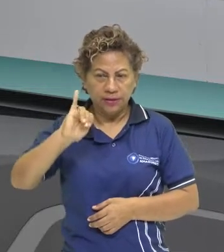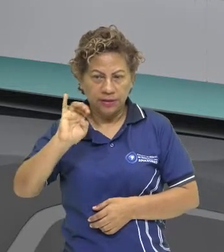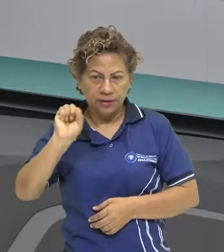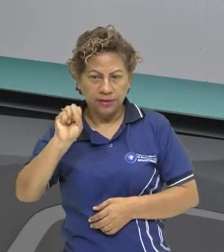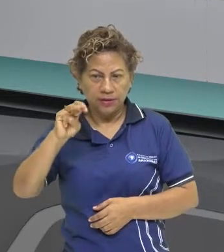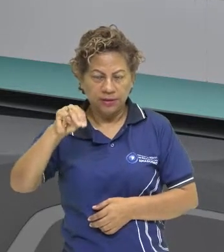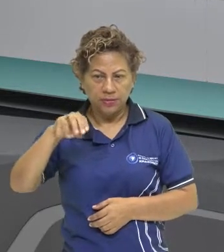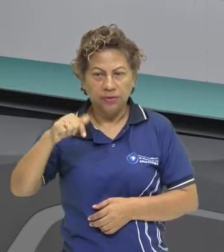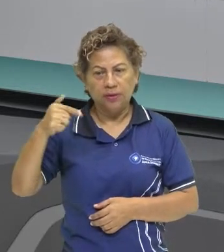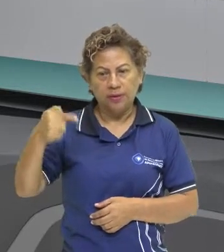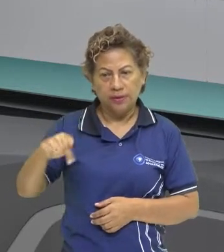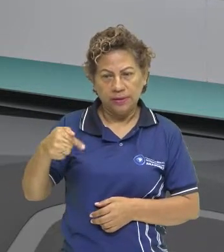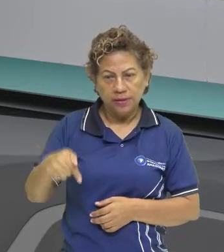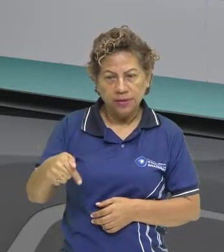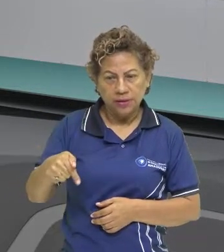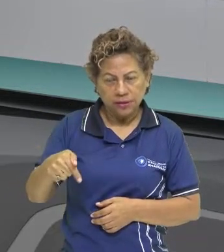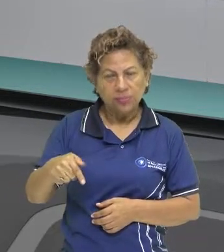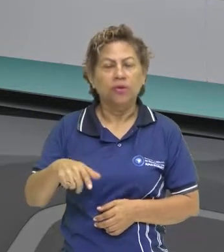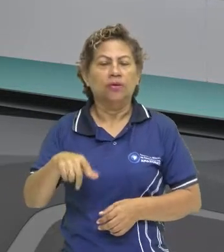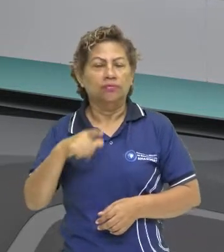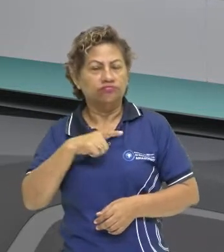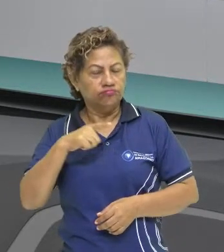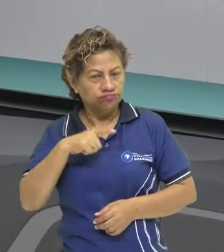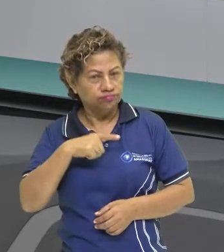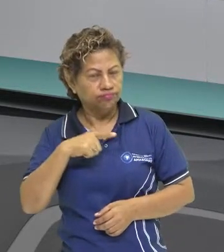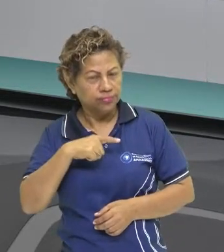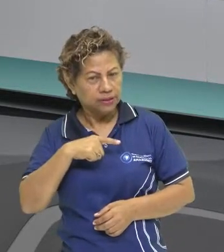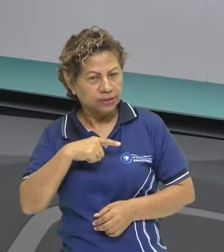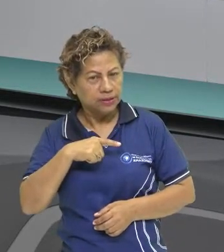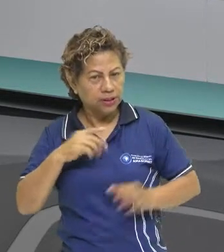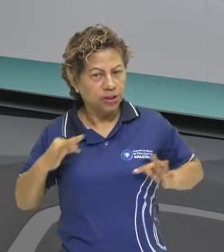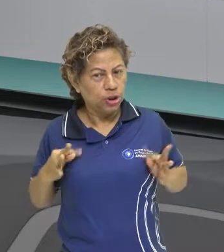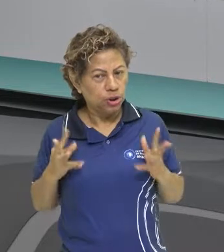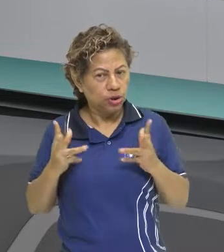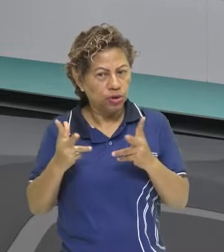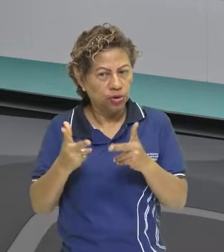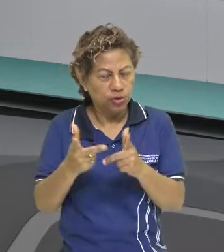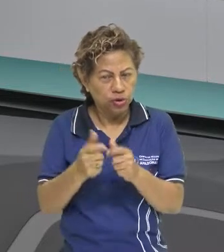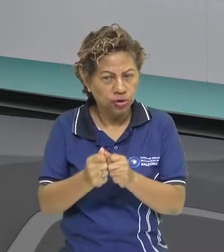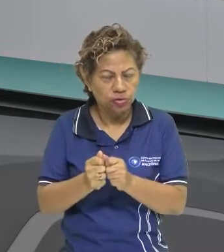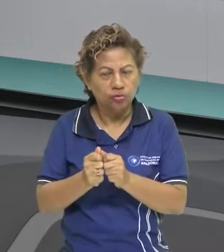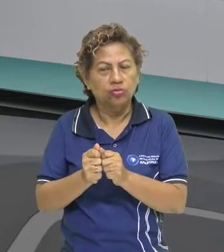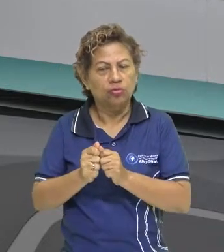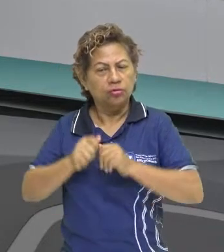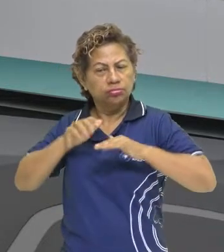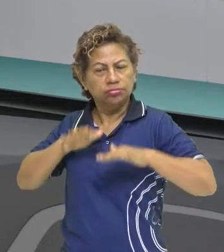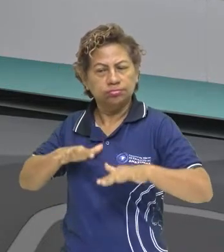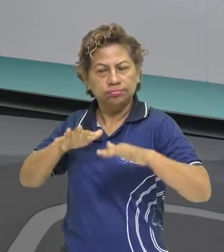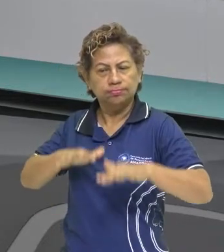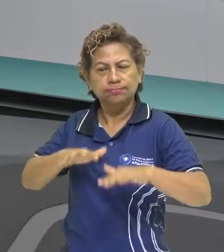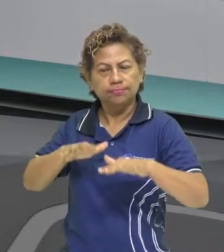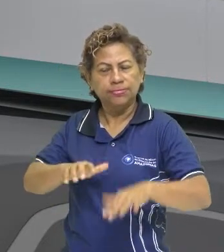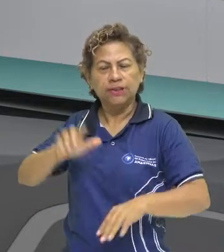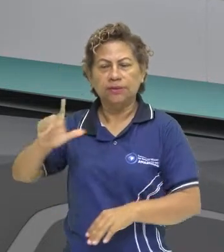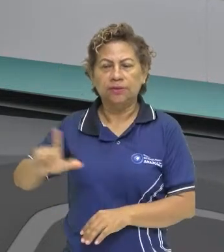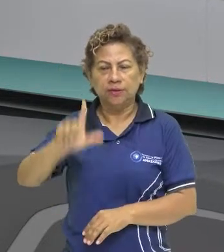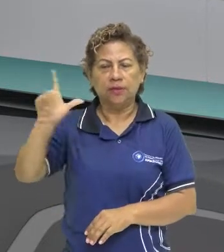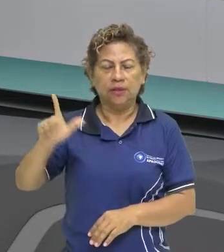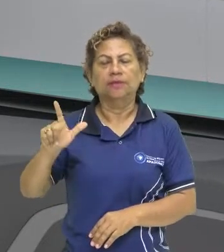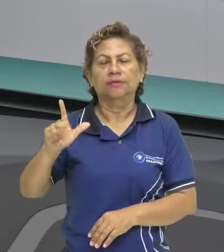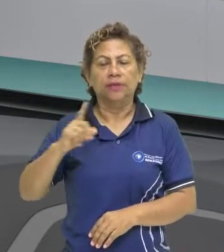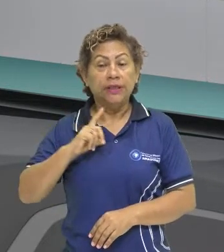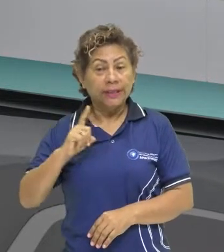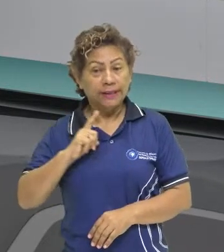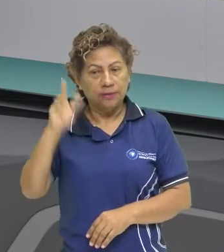é essa denominação genérica de todas as manifestações literárias ocorridas no